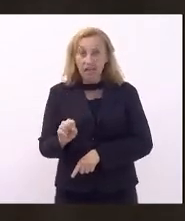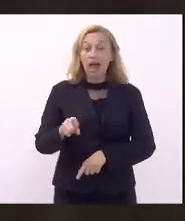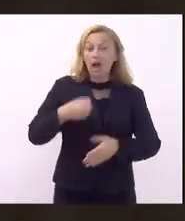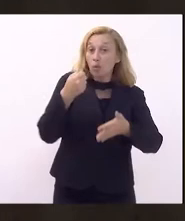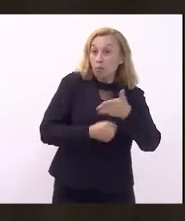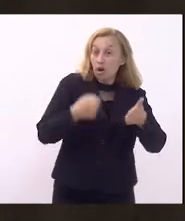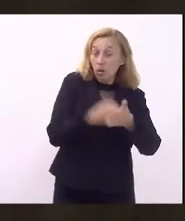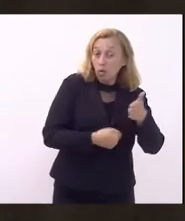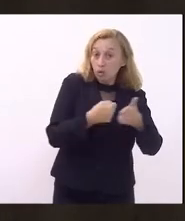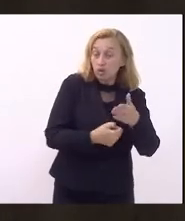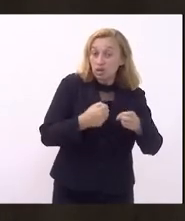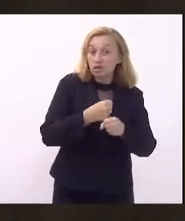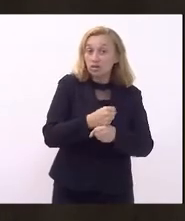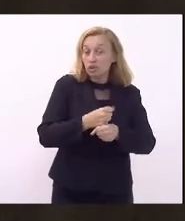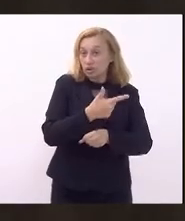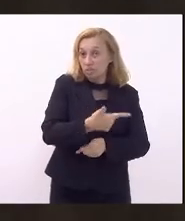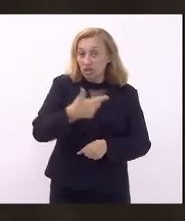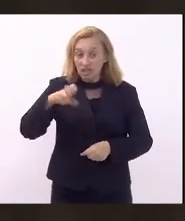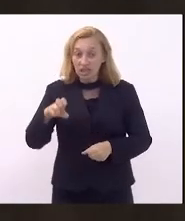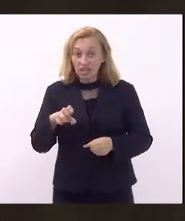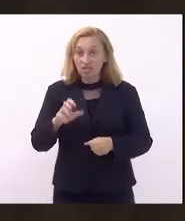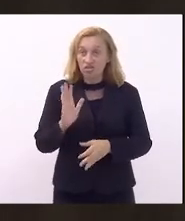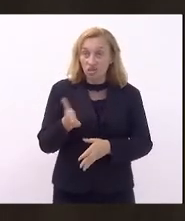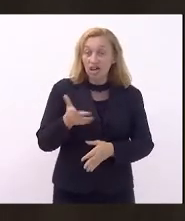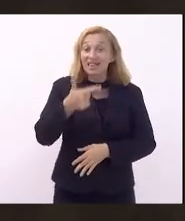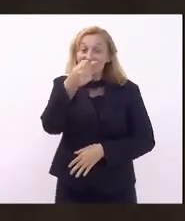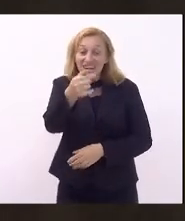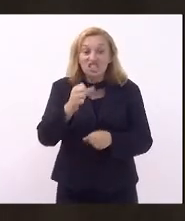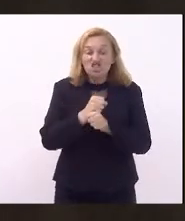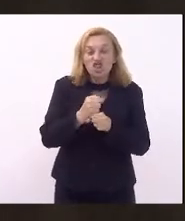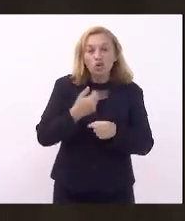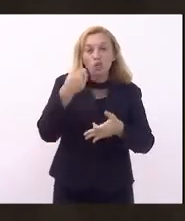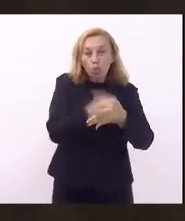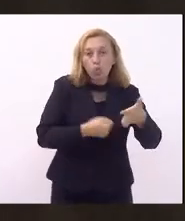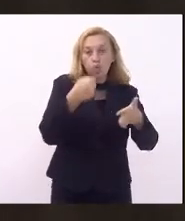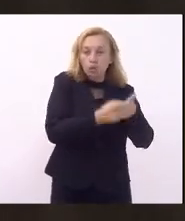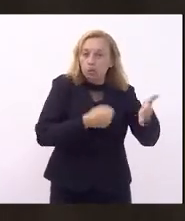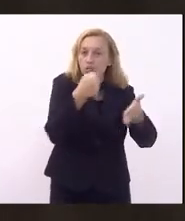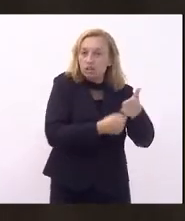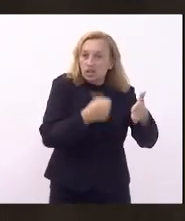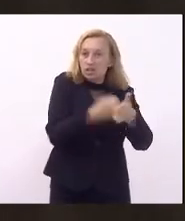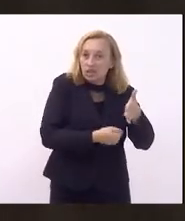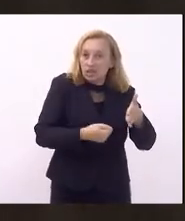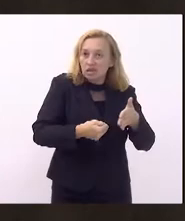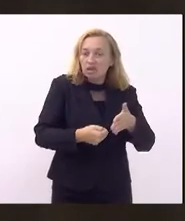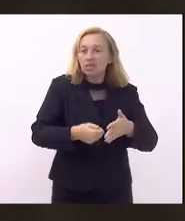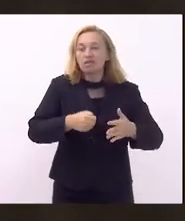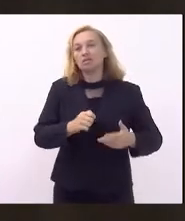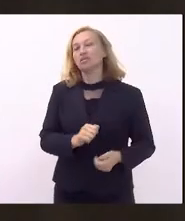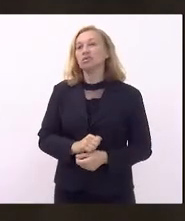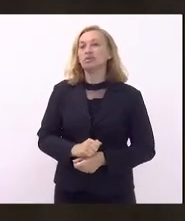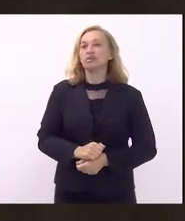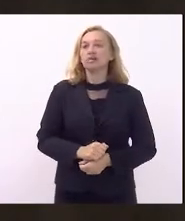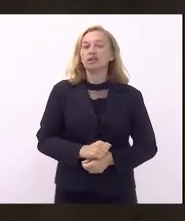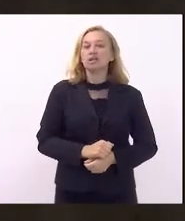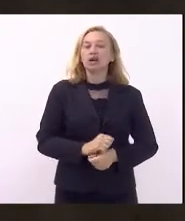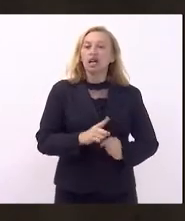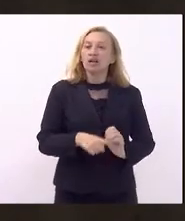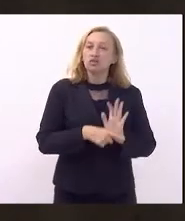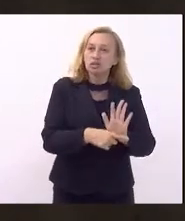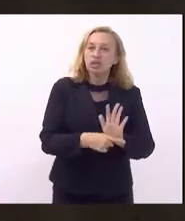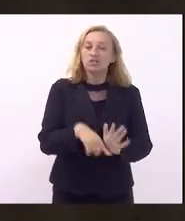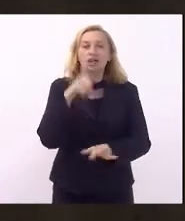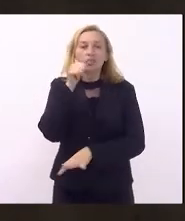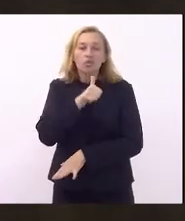desde 2015, portanto, são sete anos lutando por essa dignidade a favor das mulheres, a